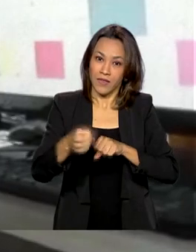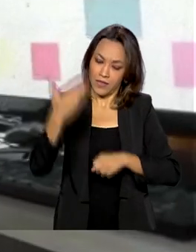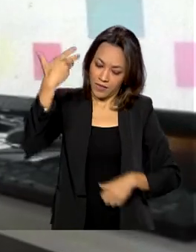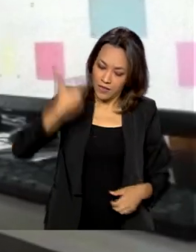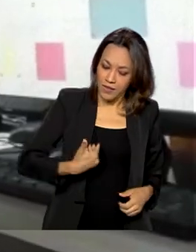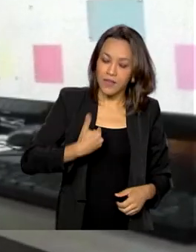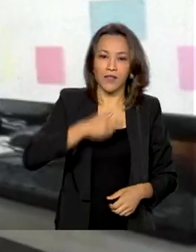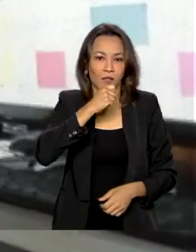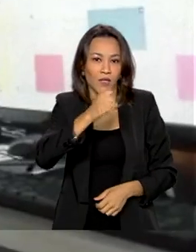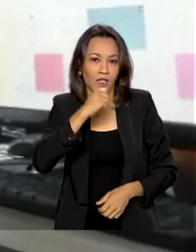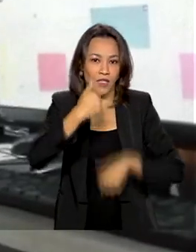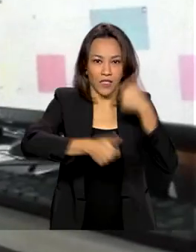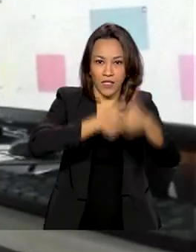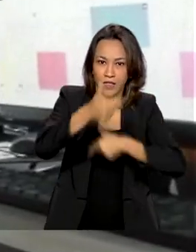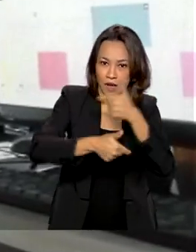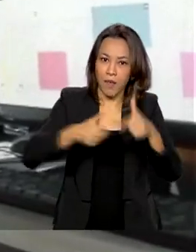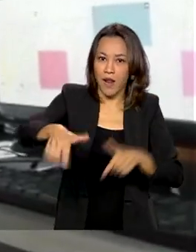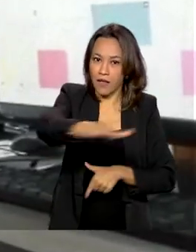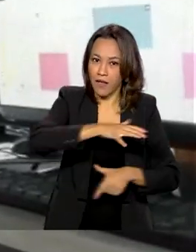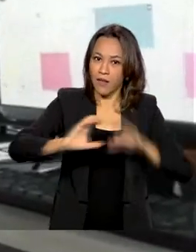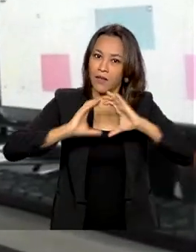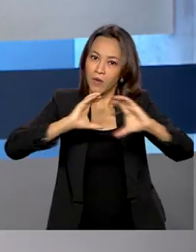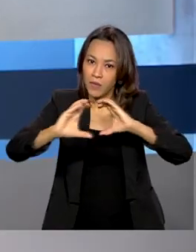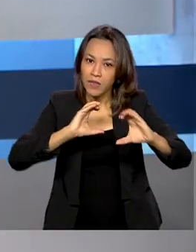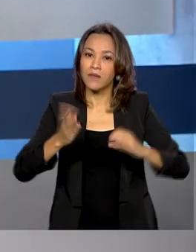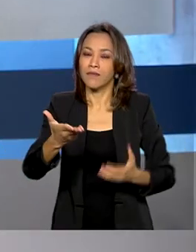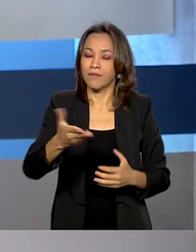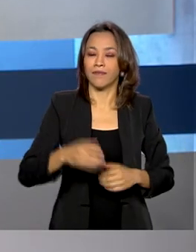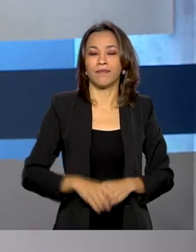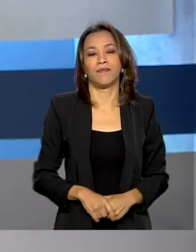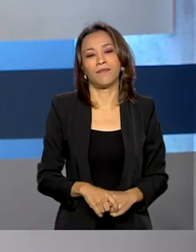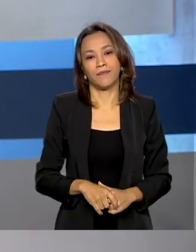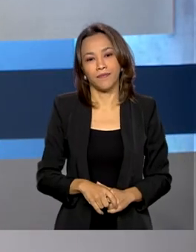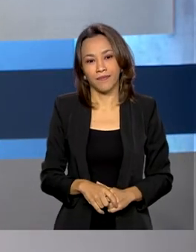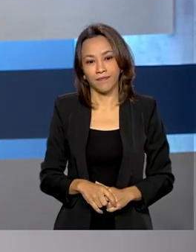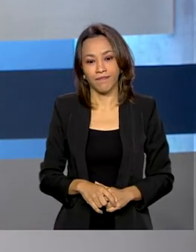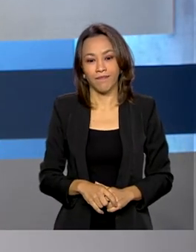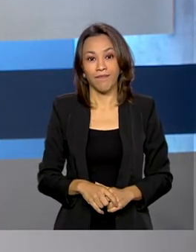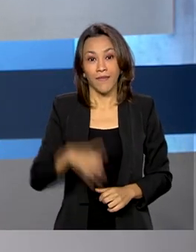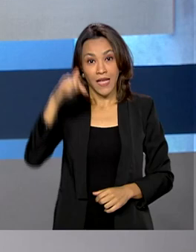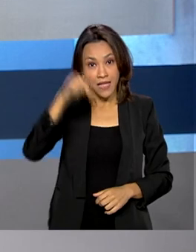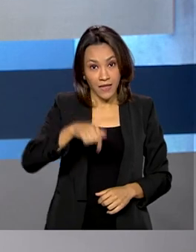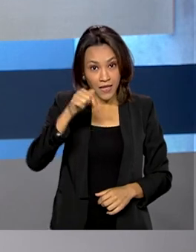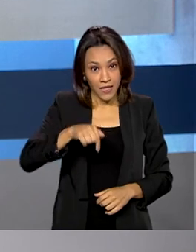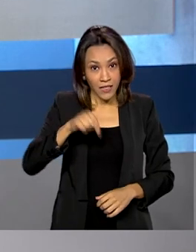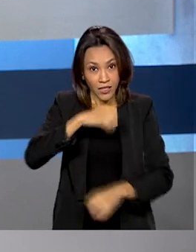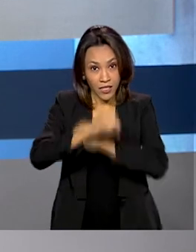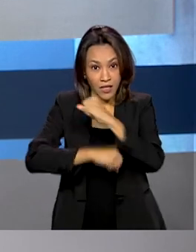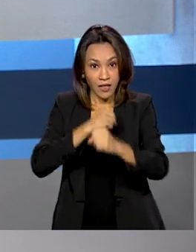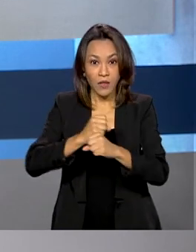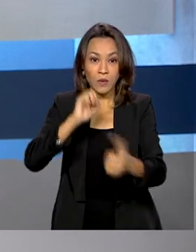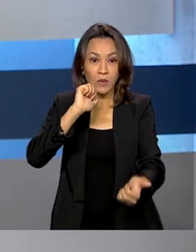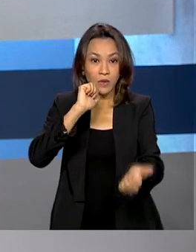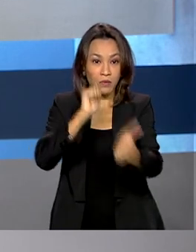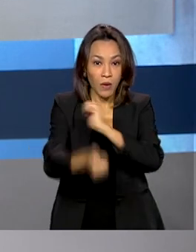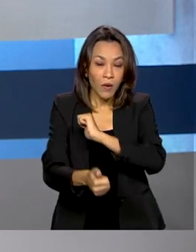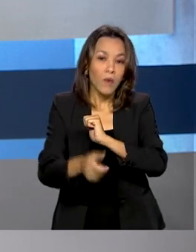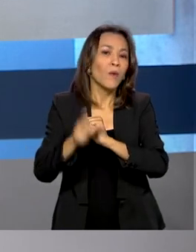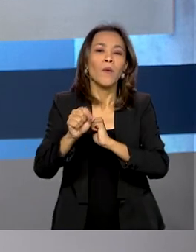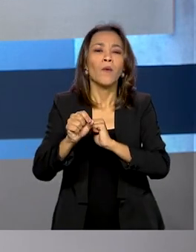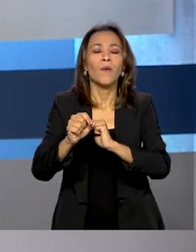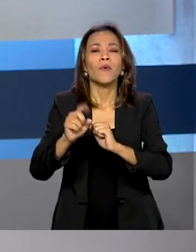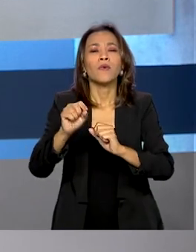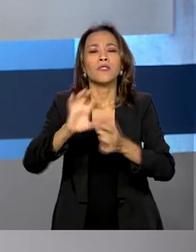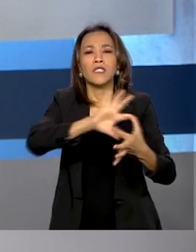jornalista, de trabalhar na área de comunicação. A edição deste ano da Olimpíada Nacional de Ciências teve